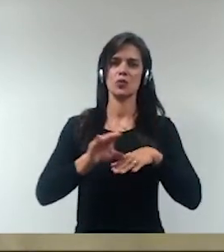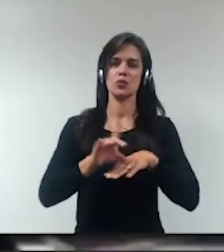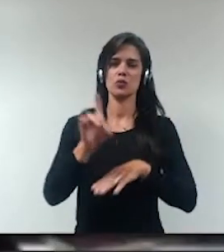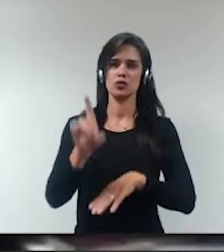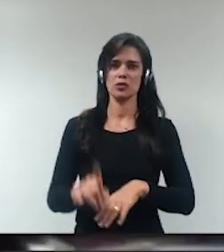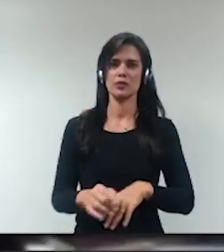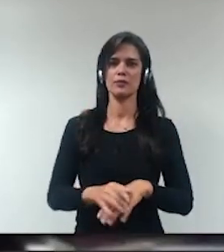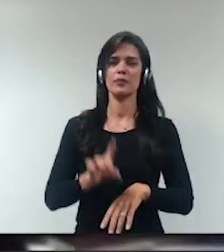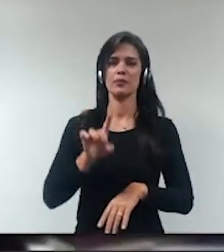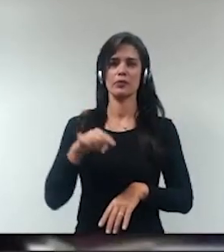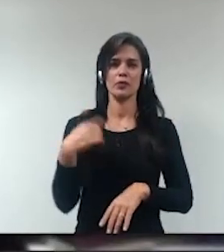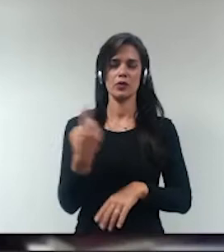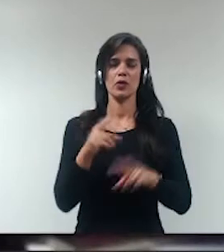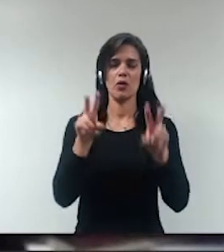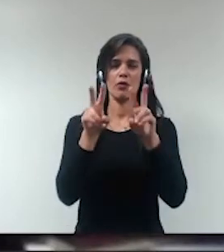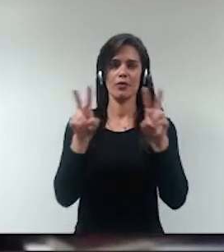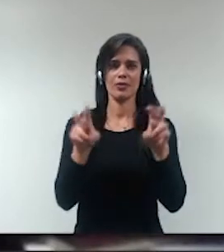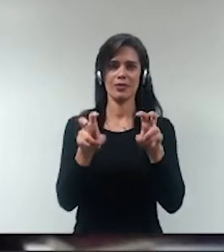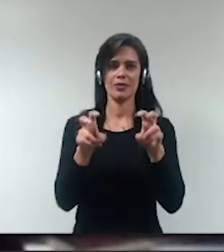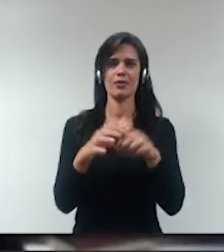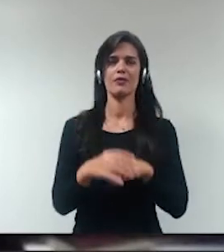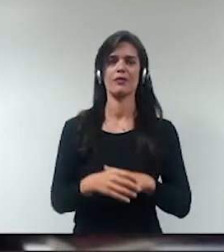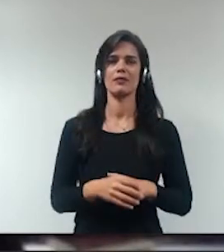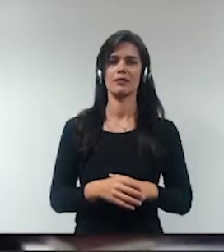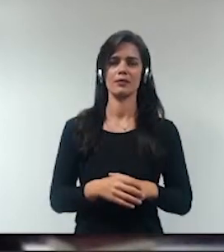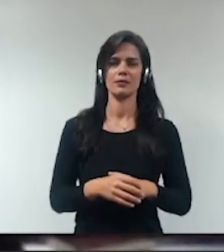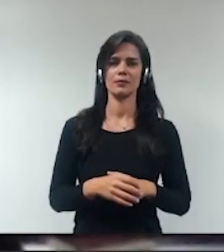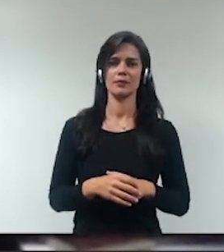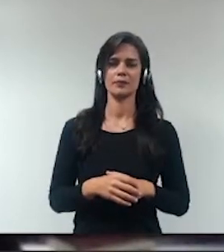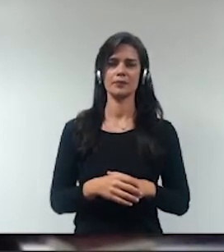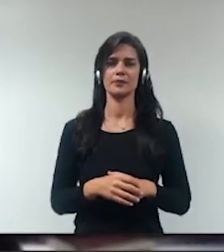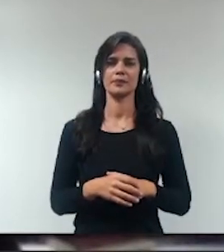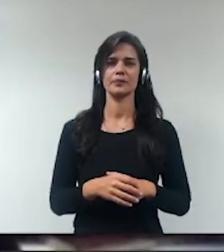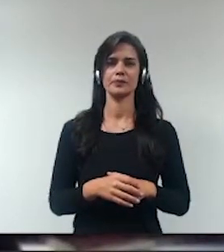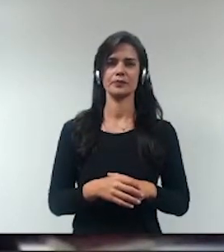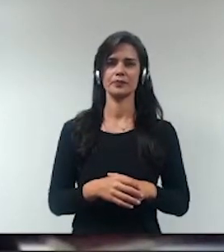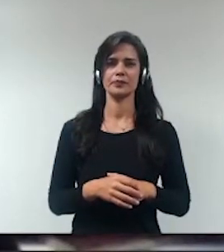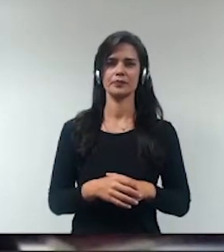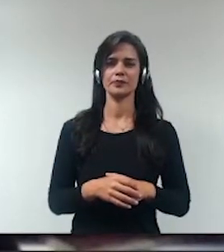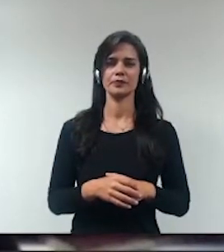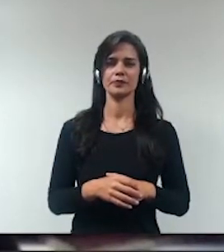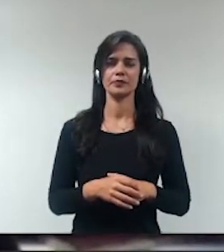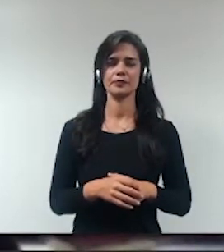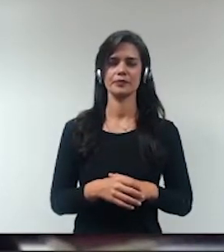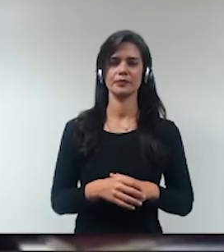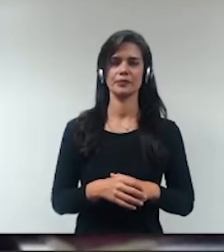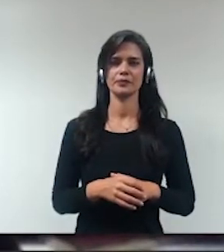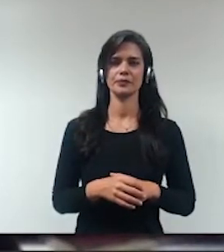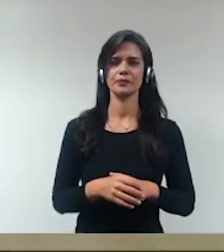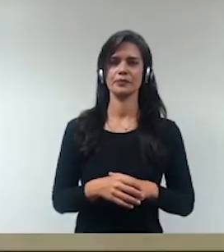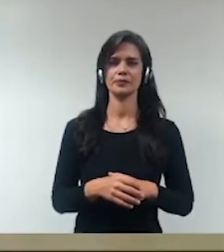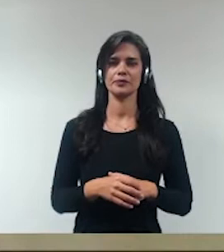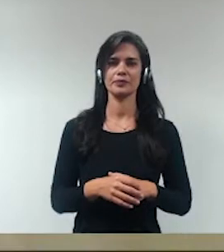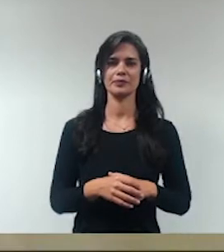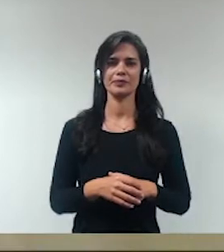O nosso tema é